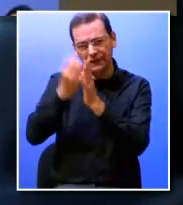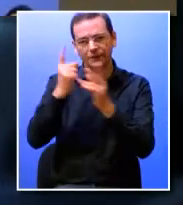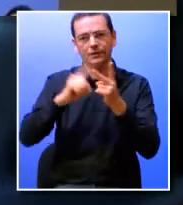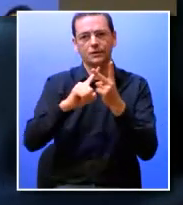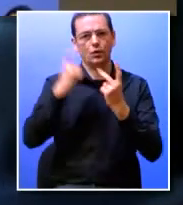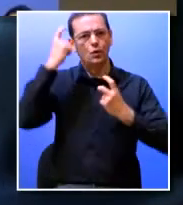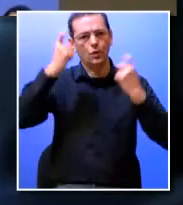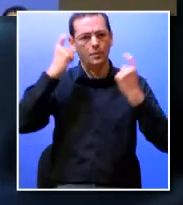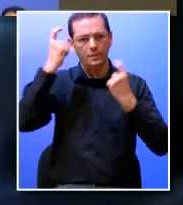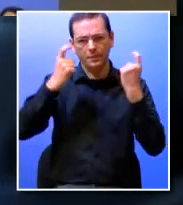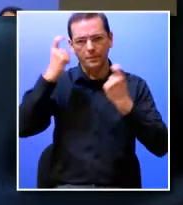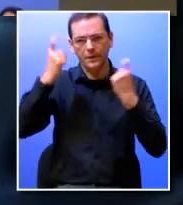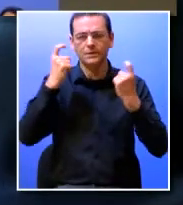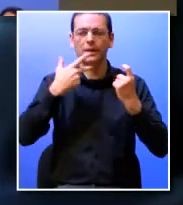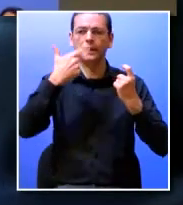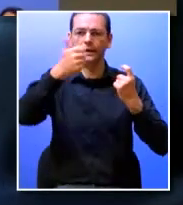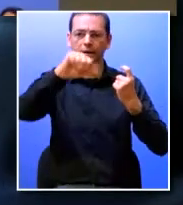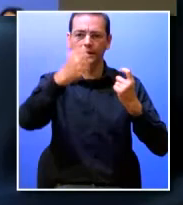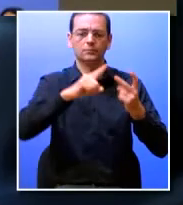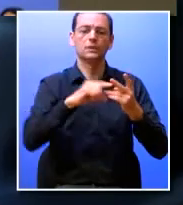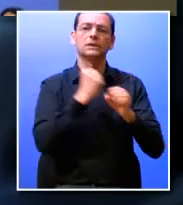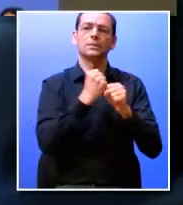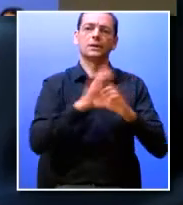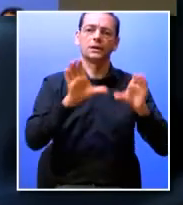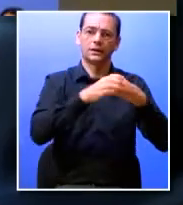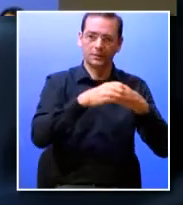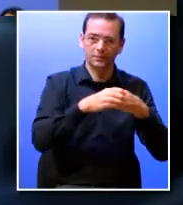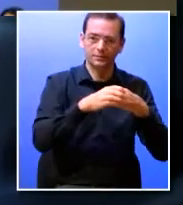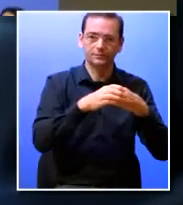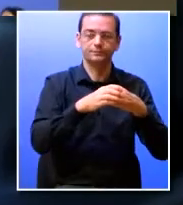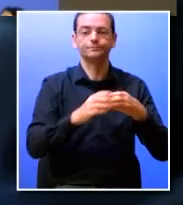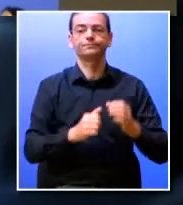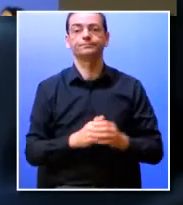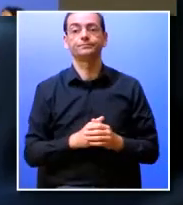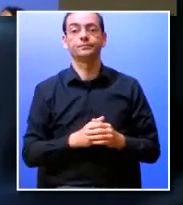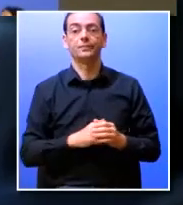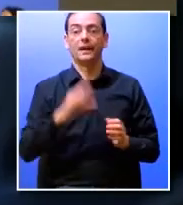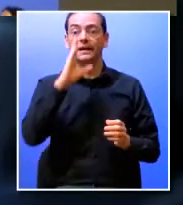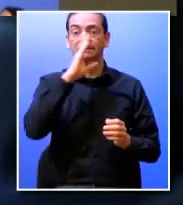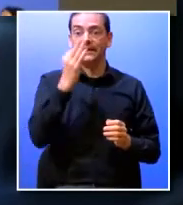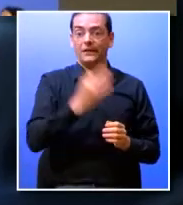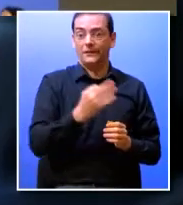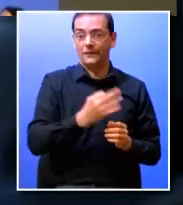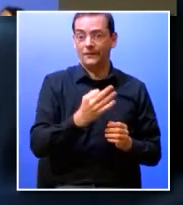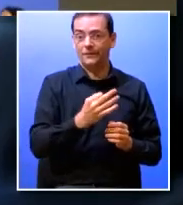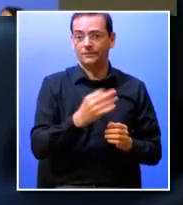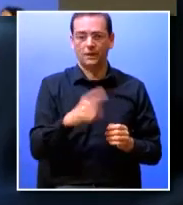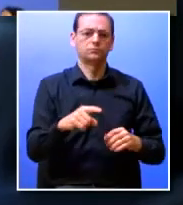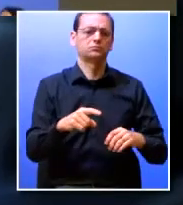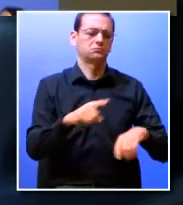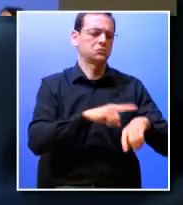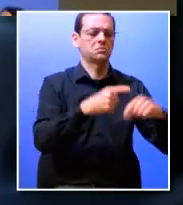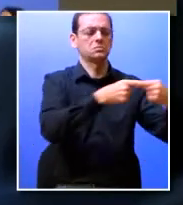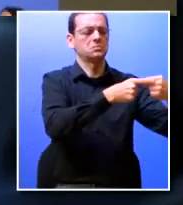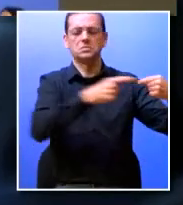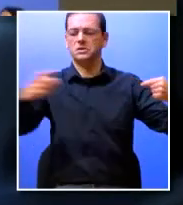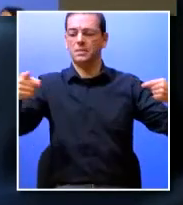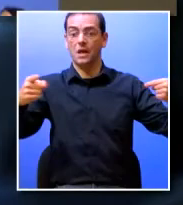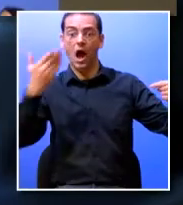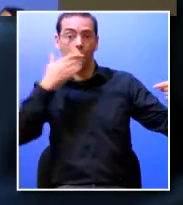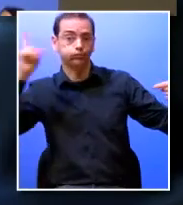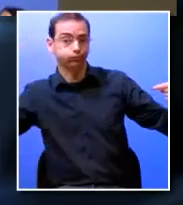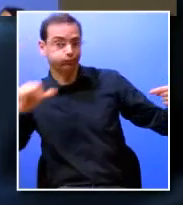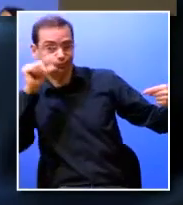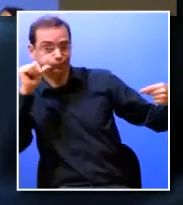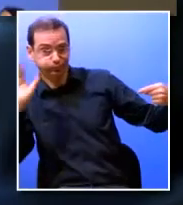pensamento crítico o trabalho em equipa e desta forma durante essa semana que antecede as aulas